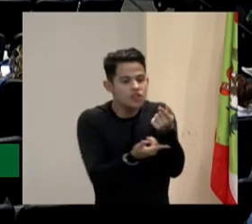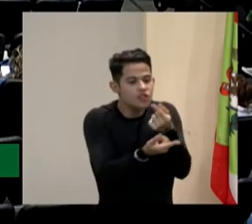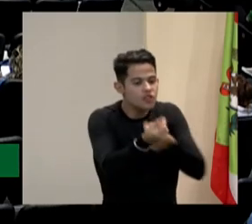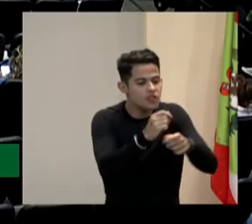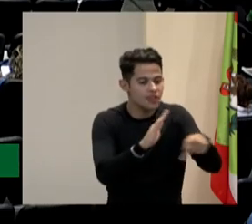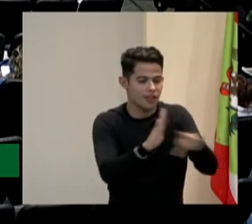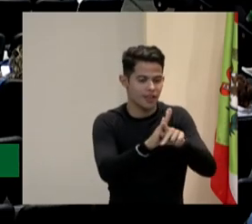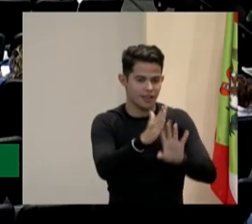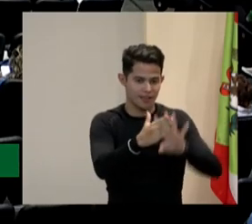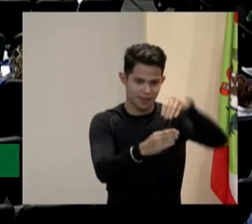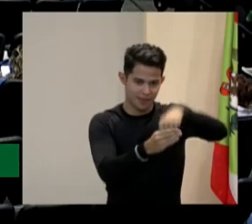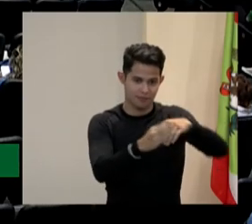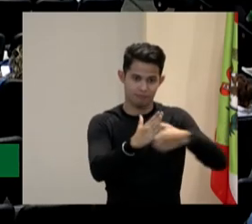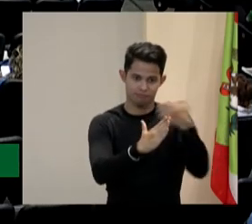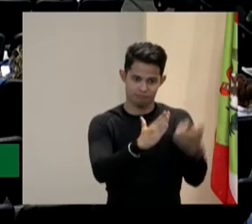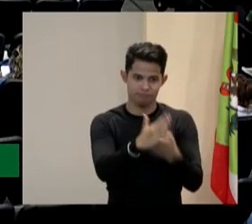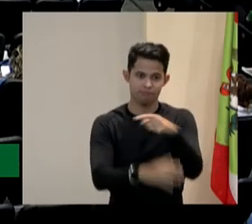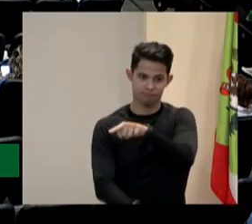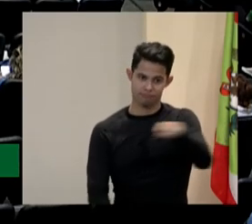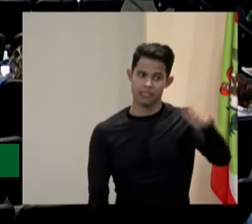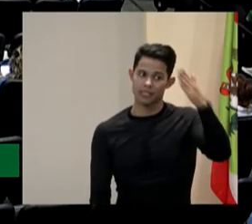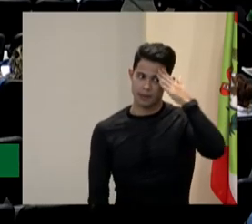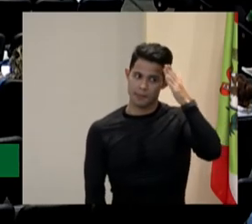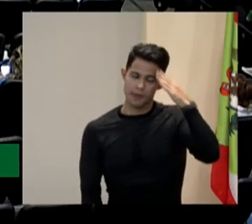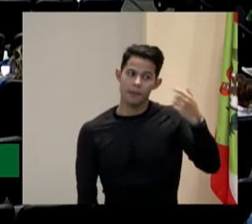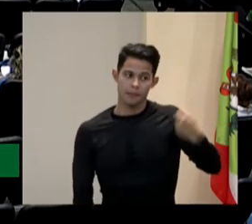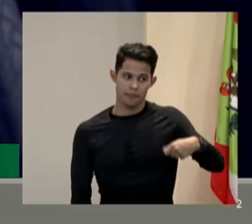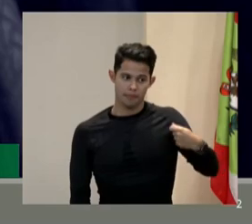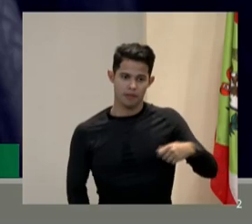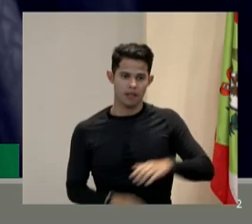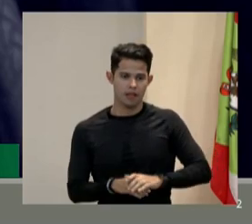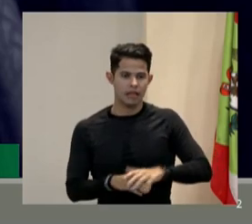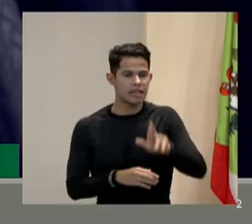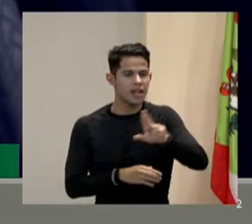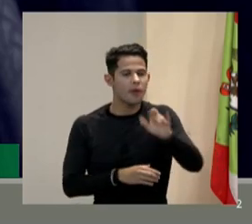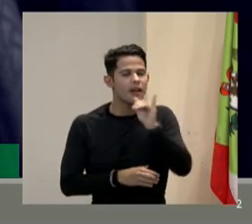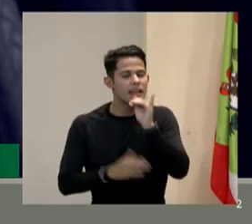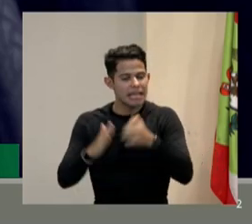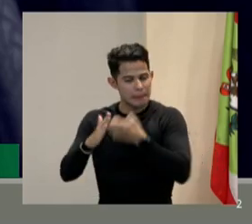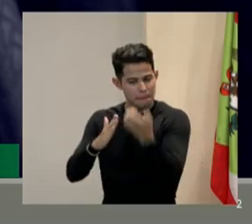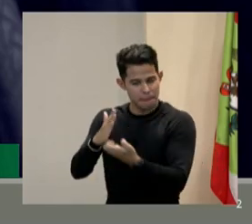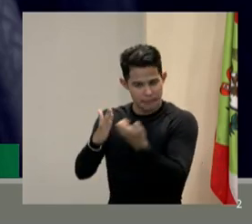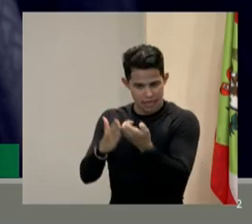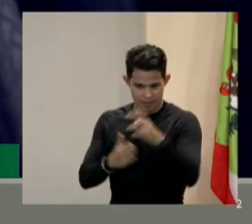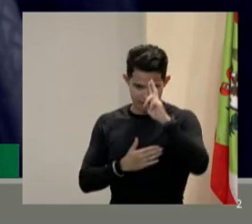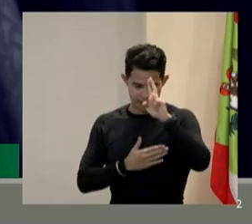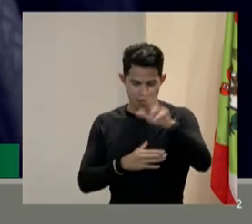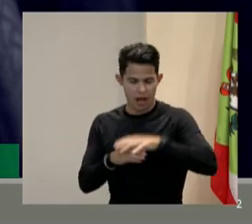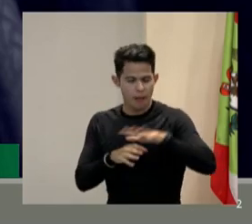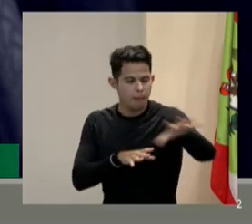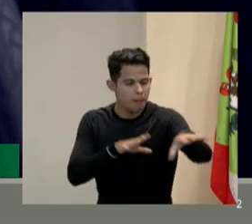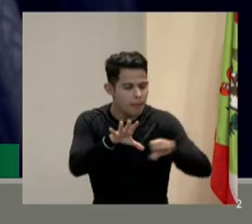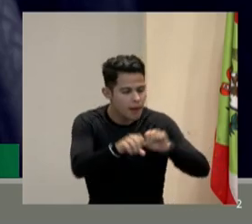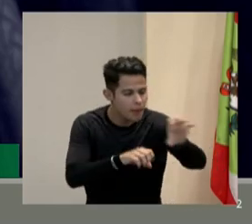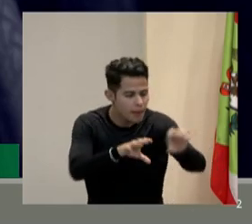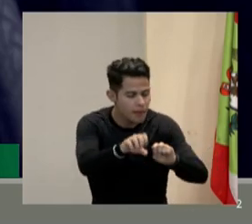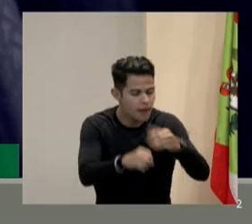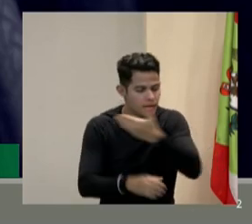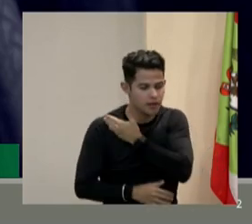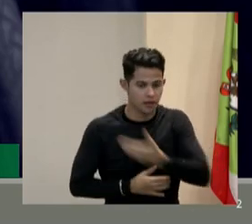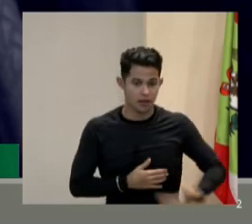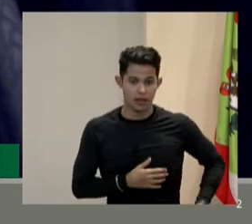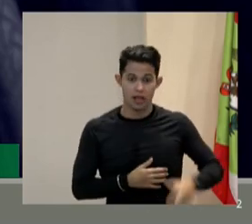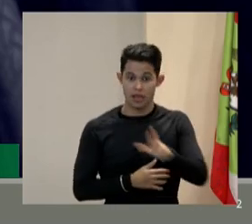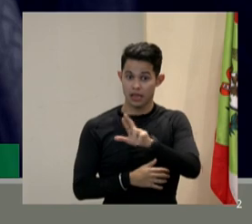precisam saber disso. Que a empresa não está sendo boazinha, ela não está só querendo captar um público, não é negócio. Porque